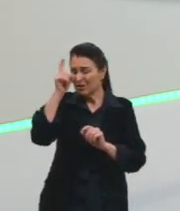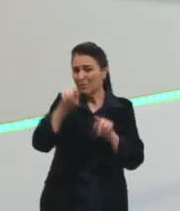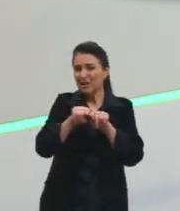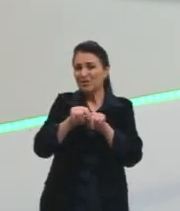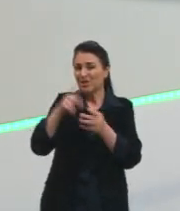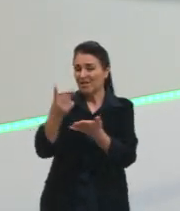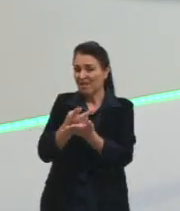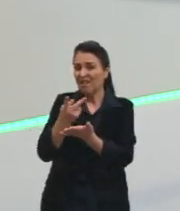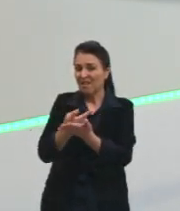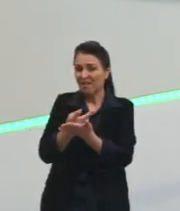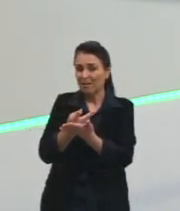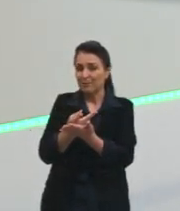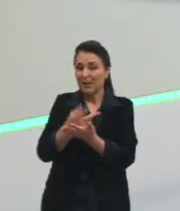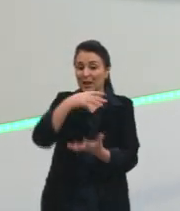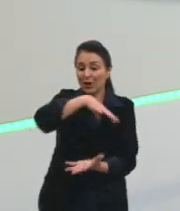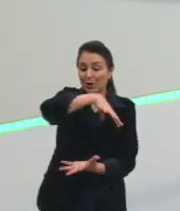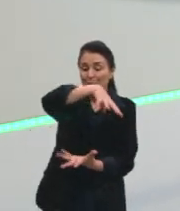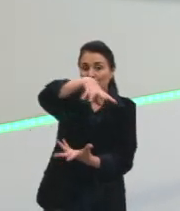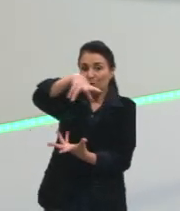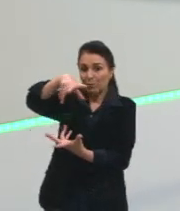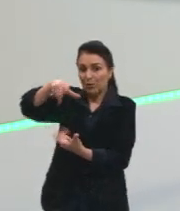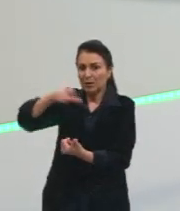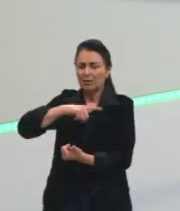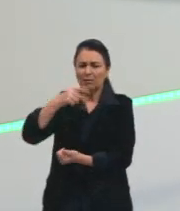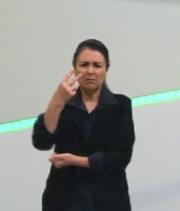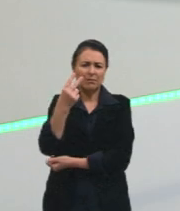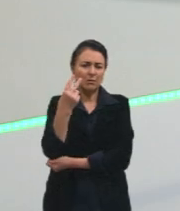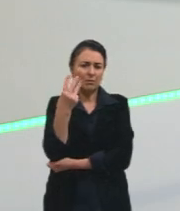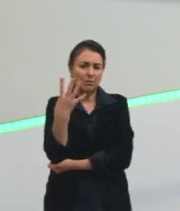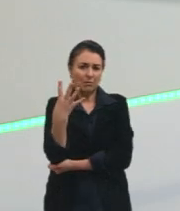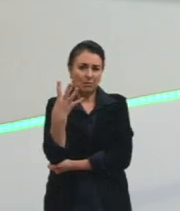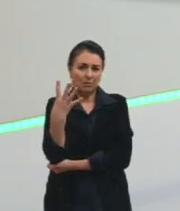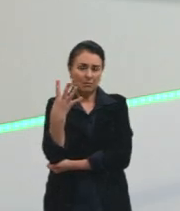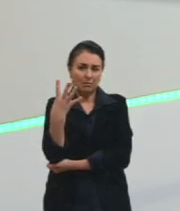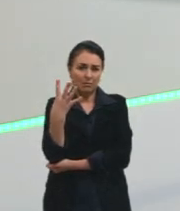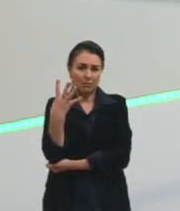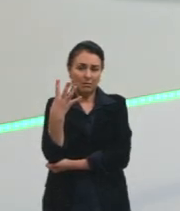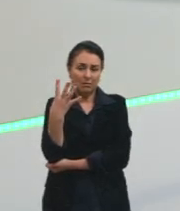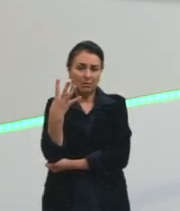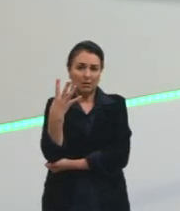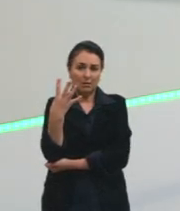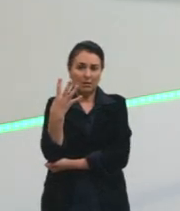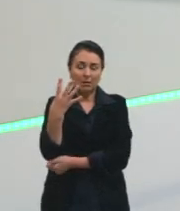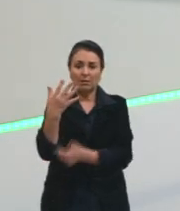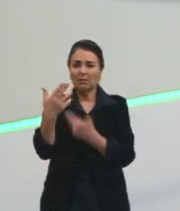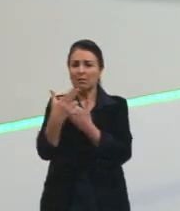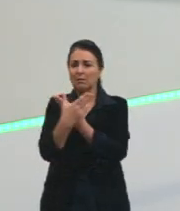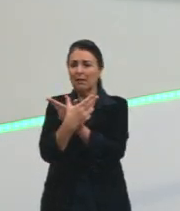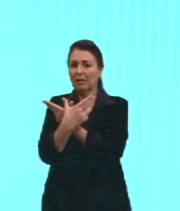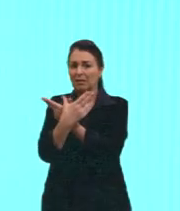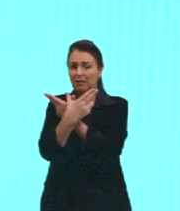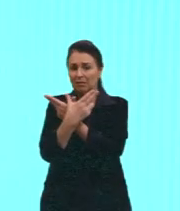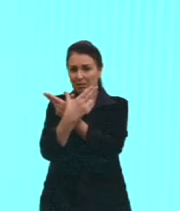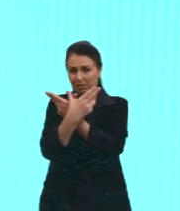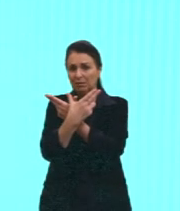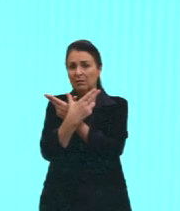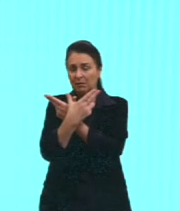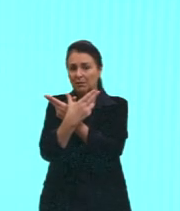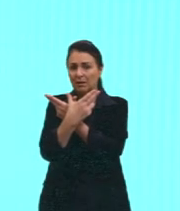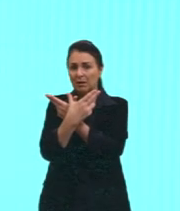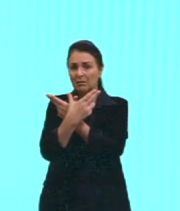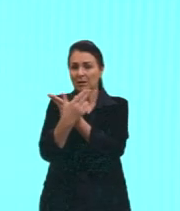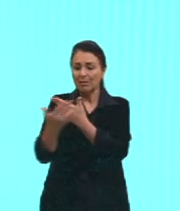no planeta, nós temos ao todo aí 24, né, satélites, que estão